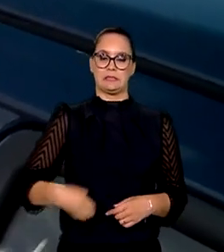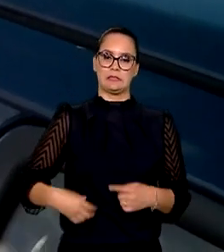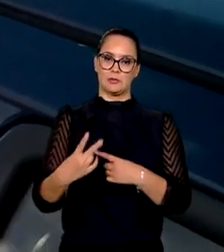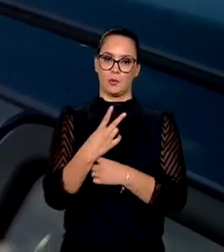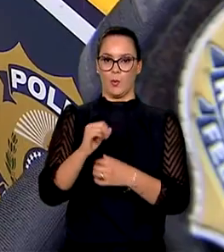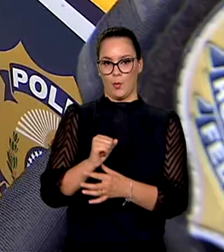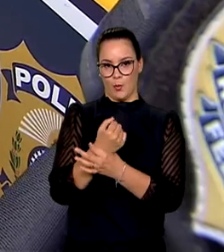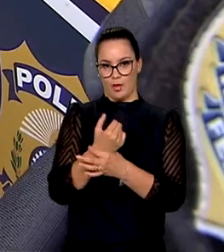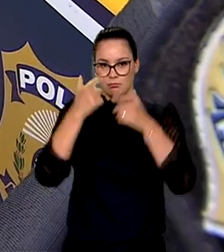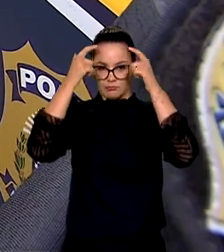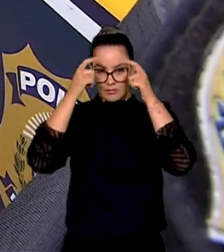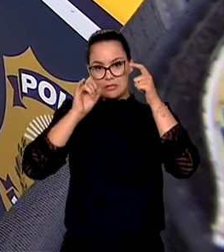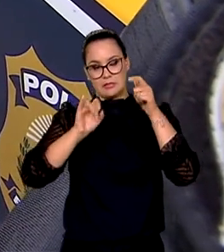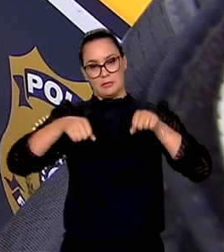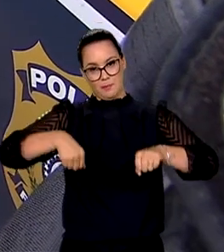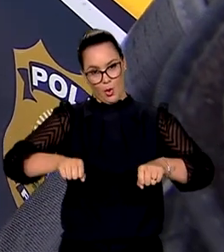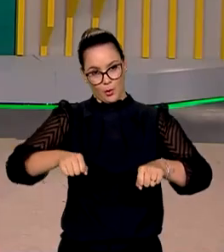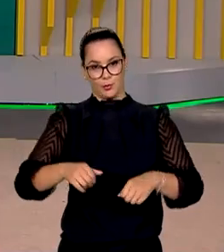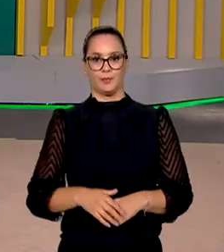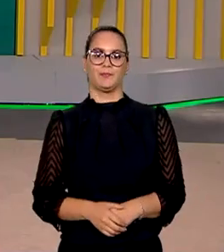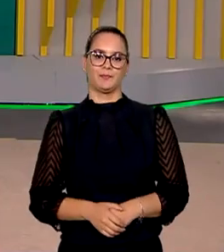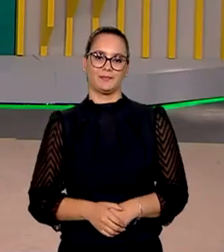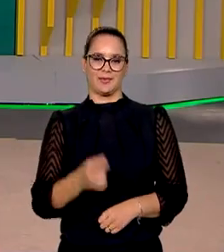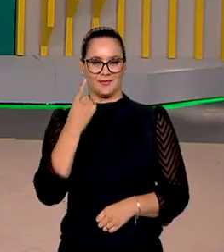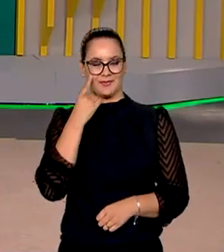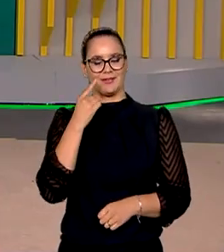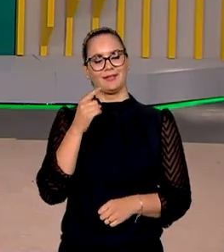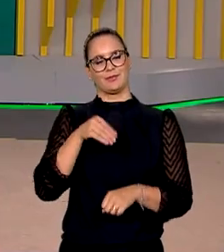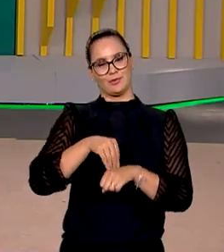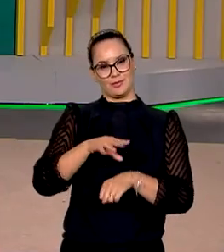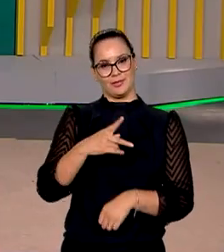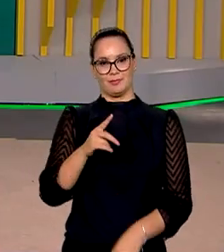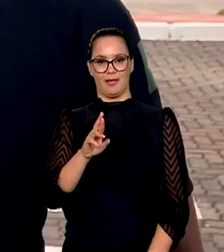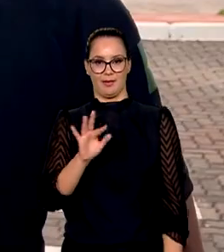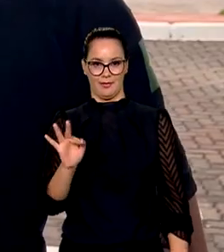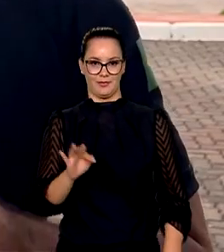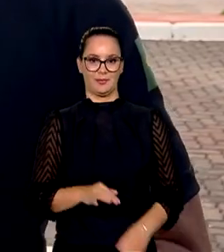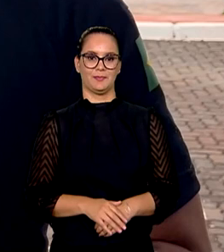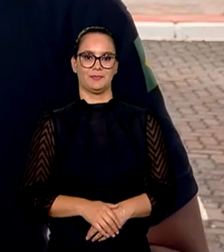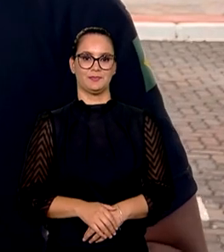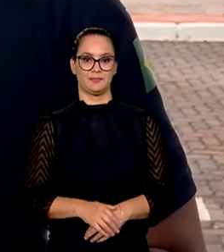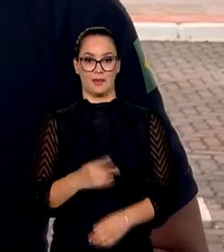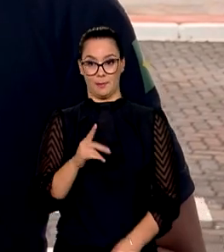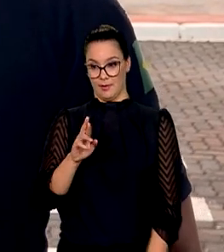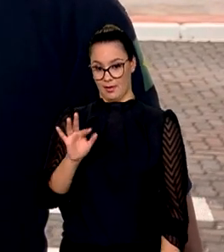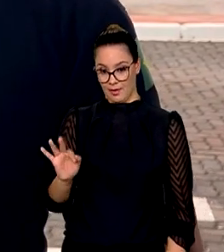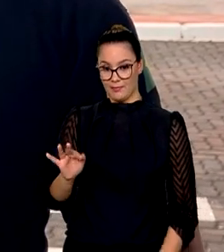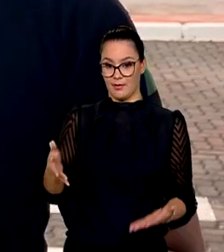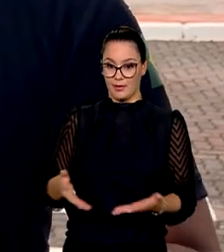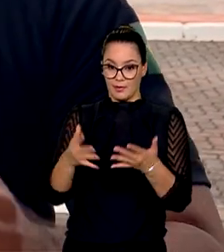cadeirinha e o capacete, no caso dos motociclistas. Acompanhe mais dicas da PRF. A PRF também